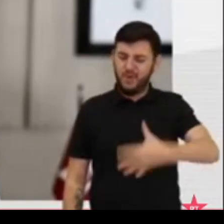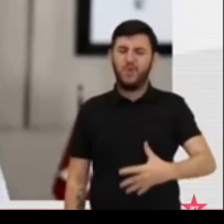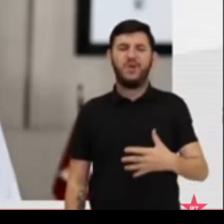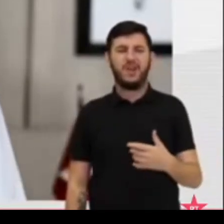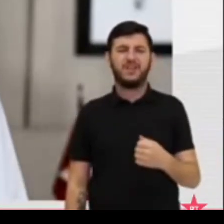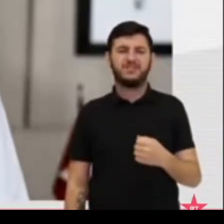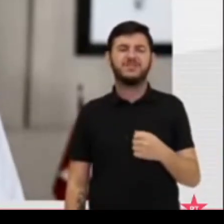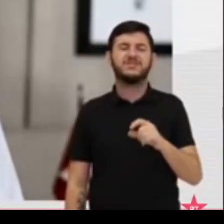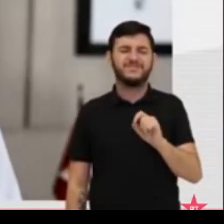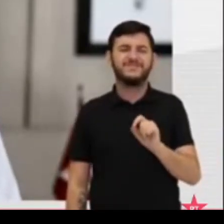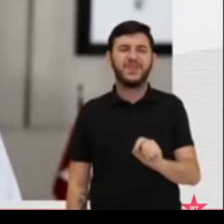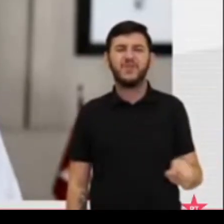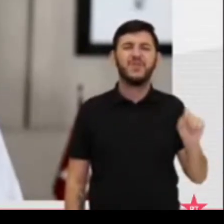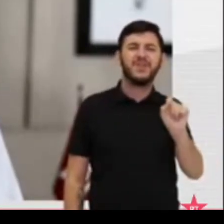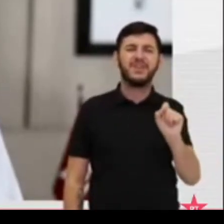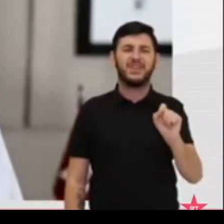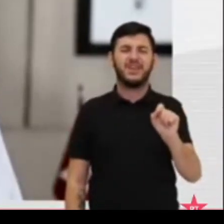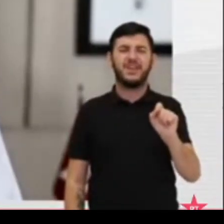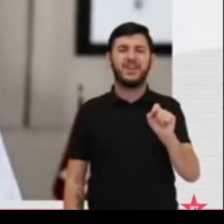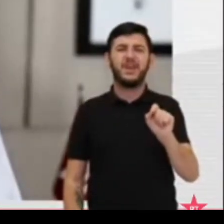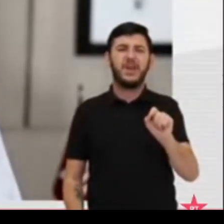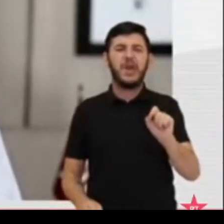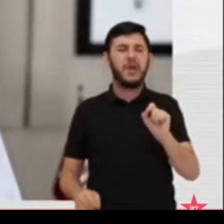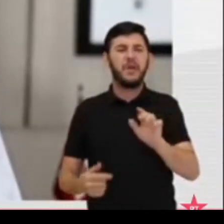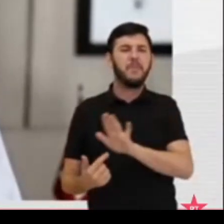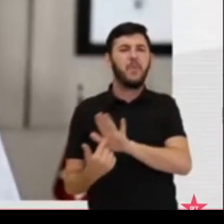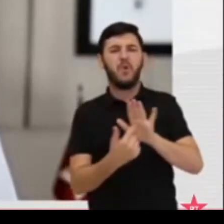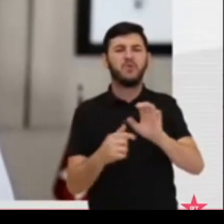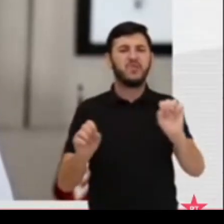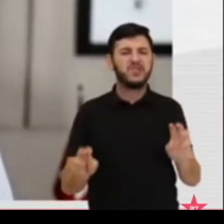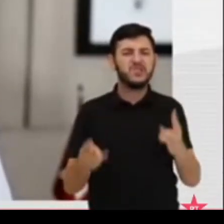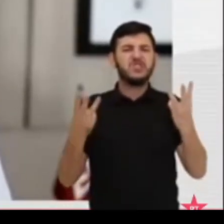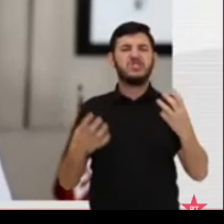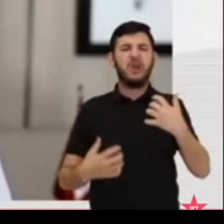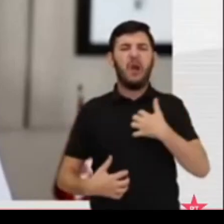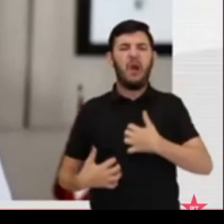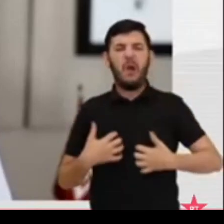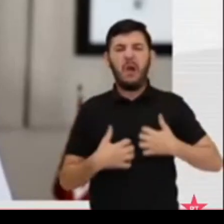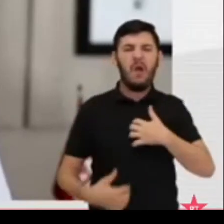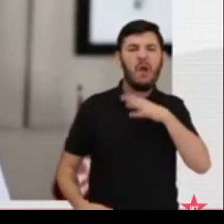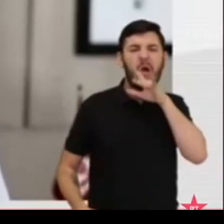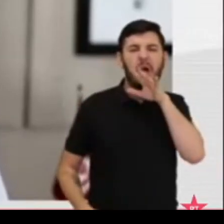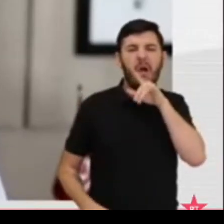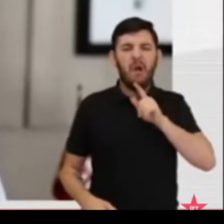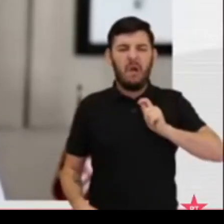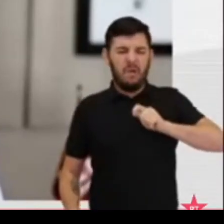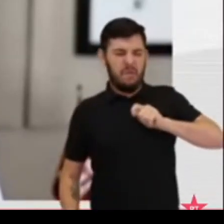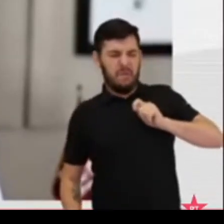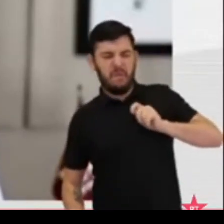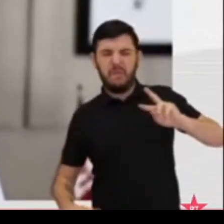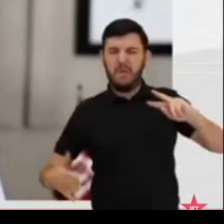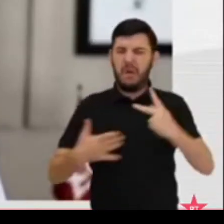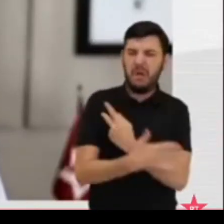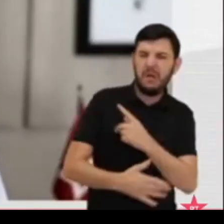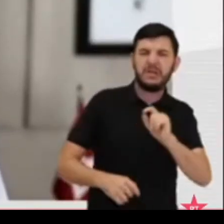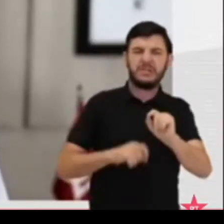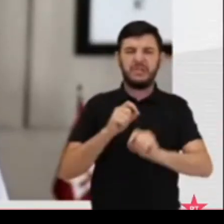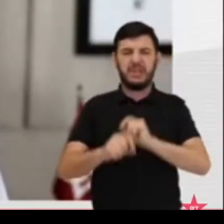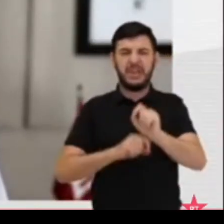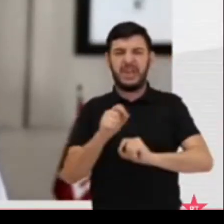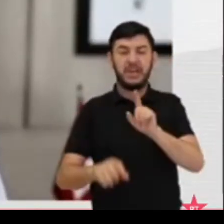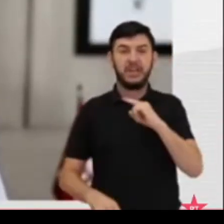aquele show de horrores que se desenrolava diante dos olhos atônitos de cada um de nós.